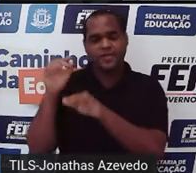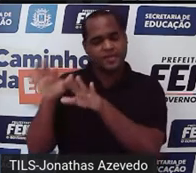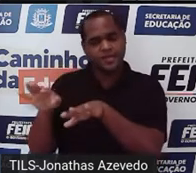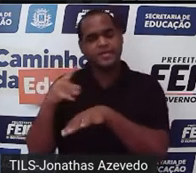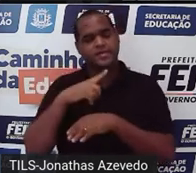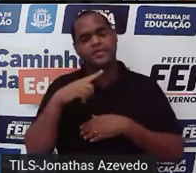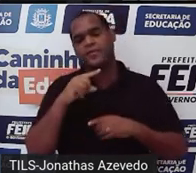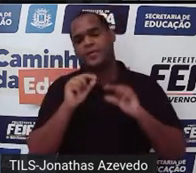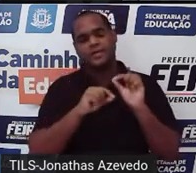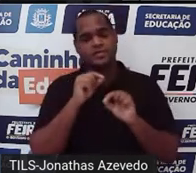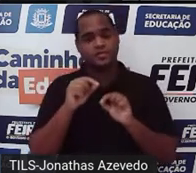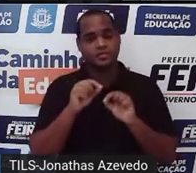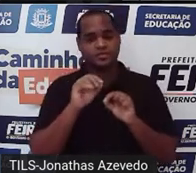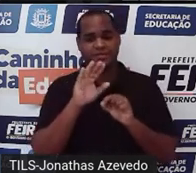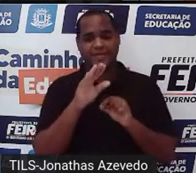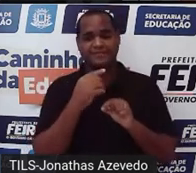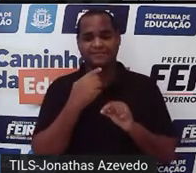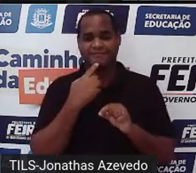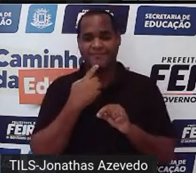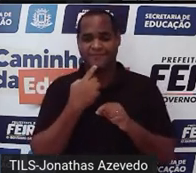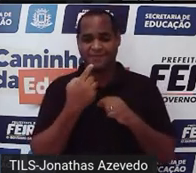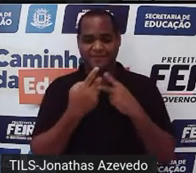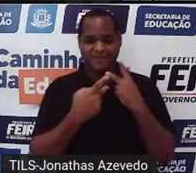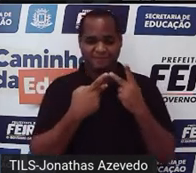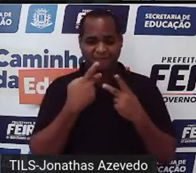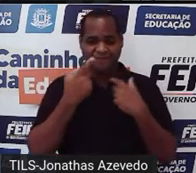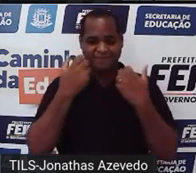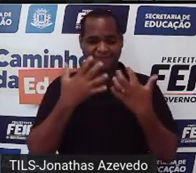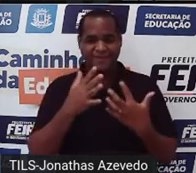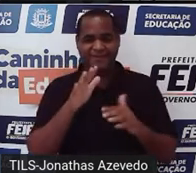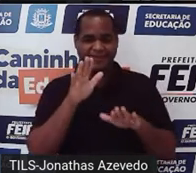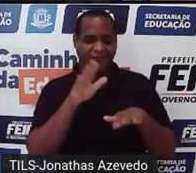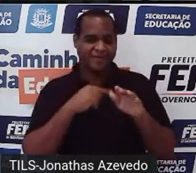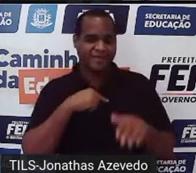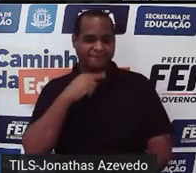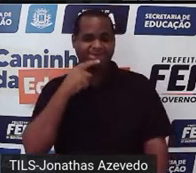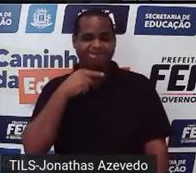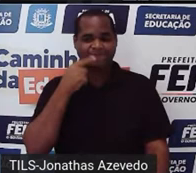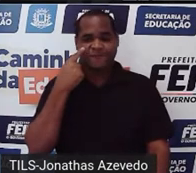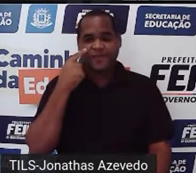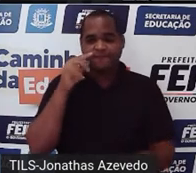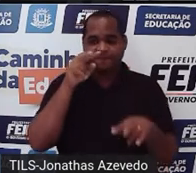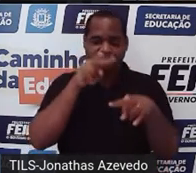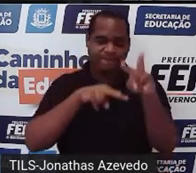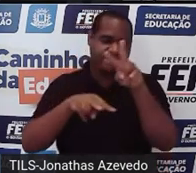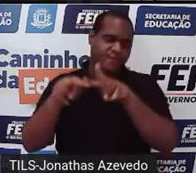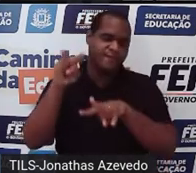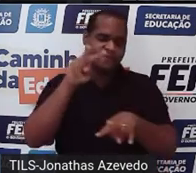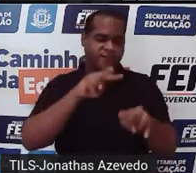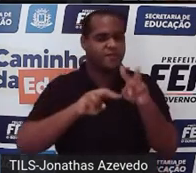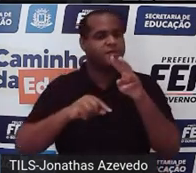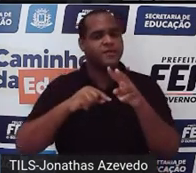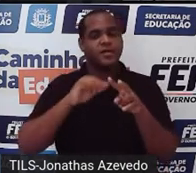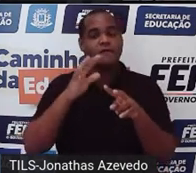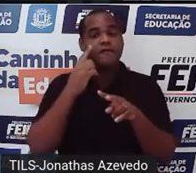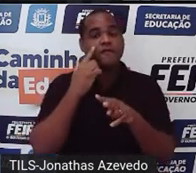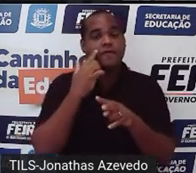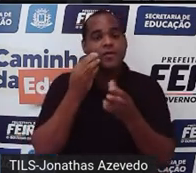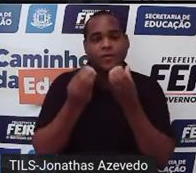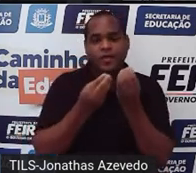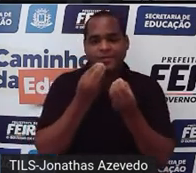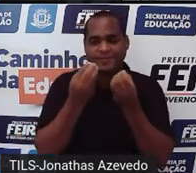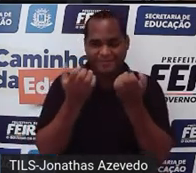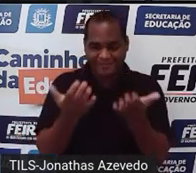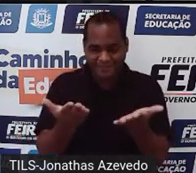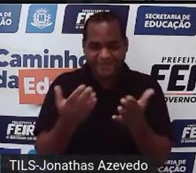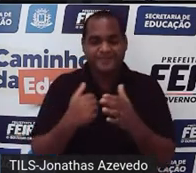Mas se eu ficar falando assim talvez você não consiga visualizar vamos ver isso na prática né?